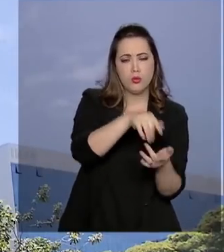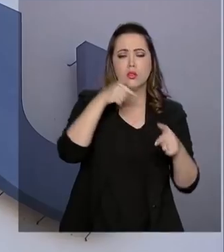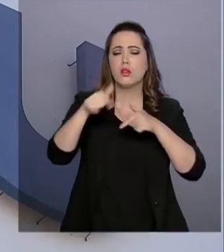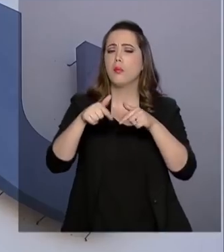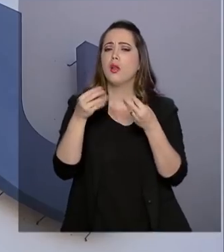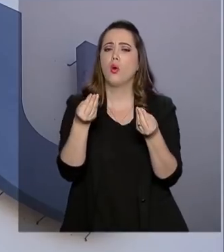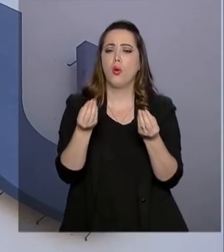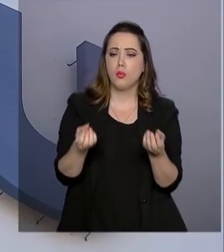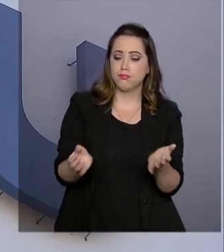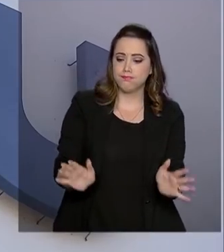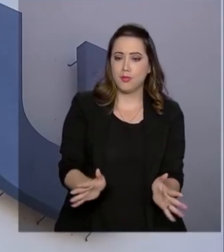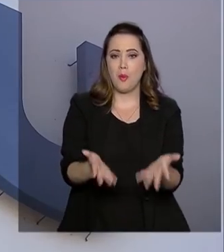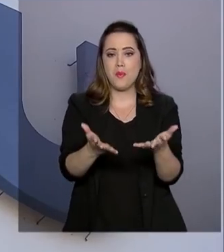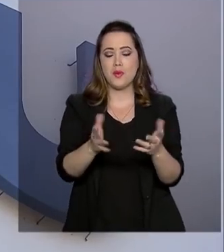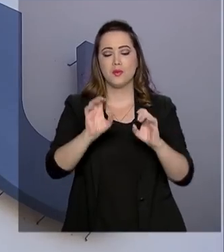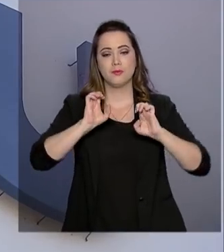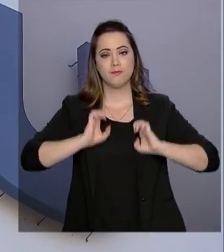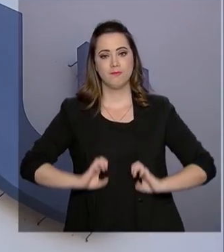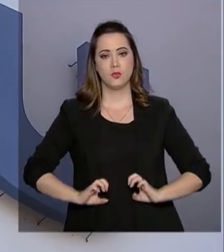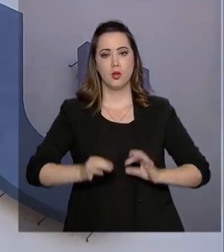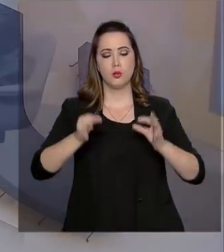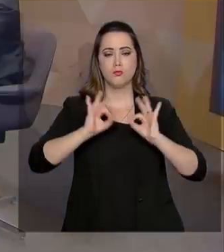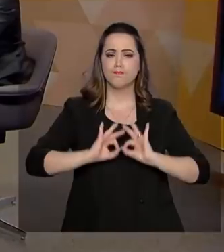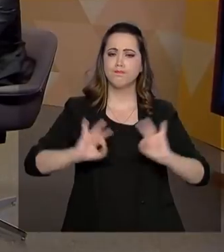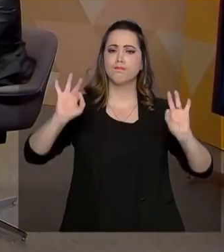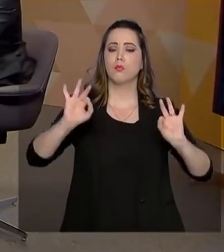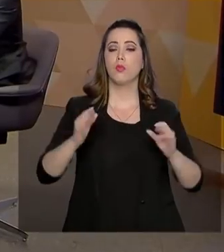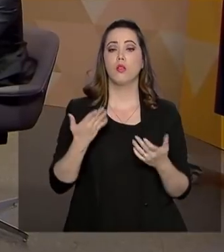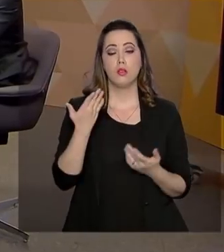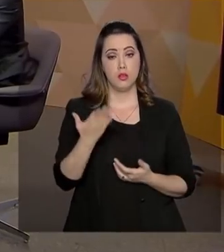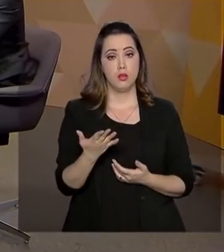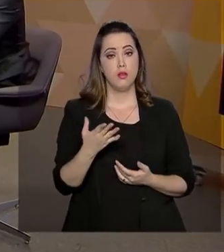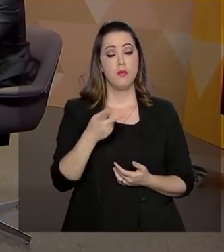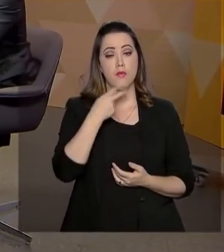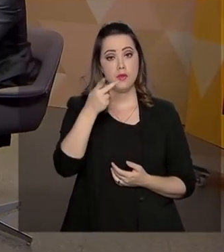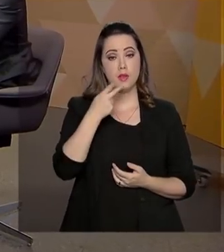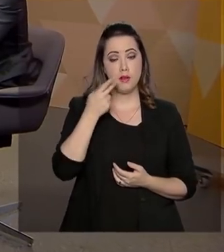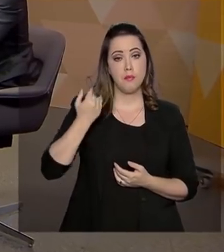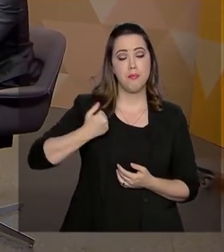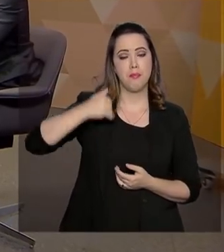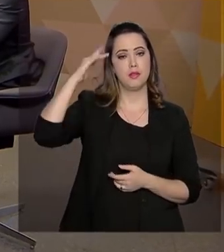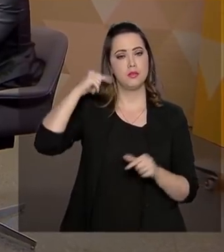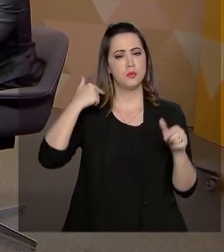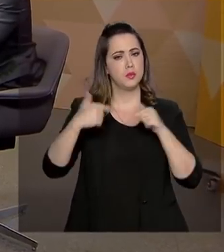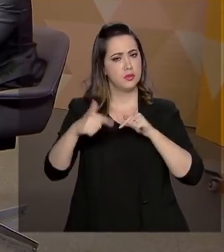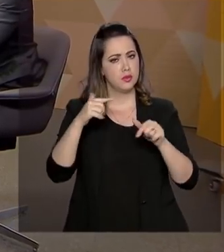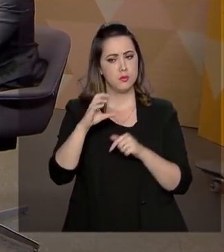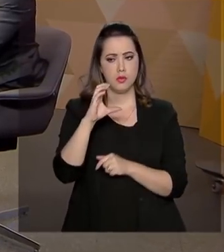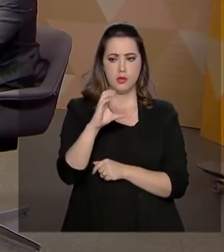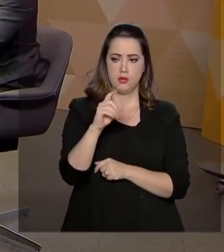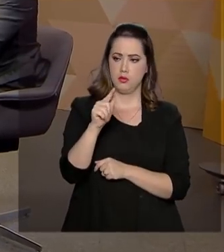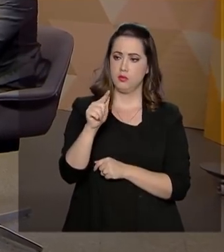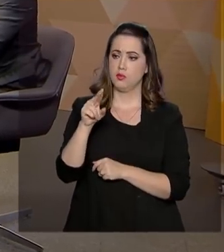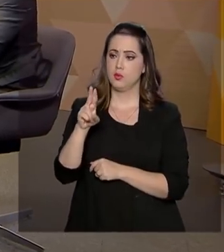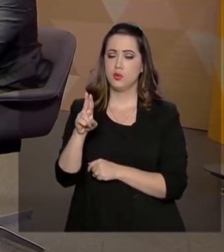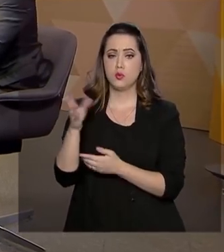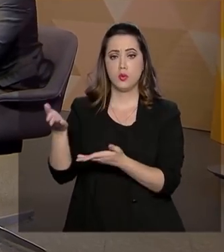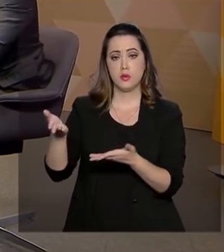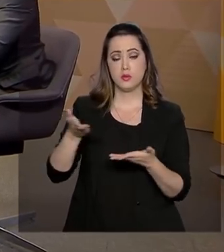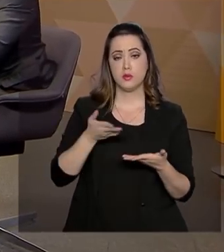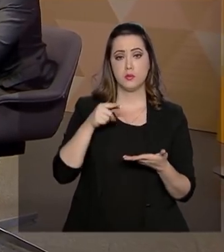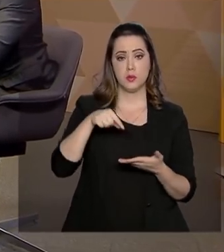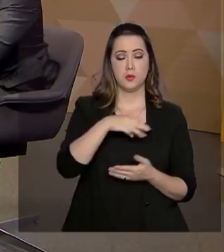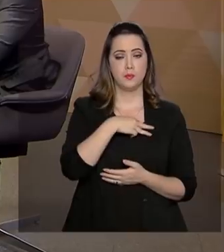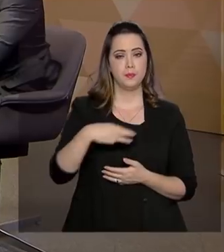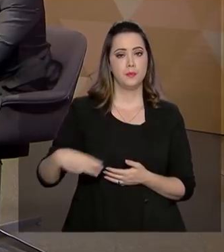na promoção da ética e da integridade. Para falar um pouco mais sobre essa atuação da CGU, eu recebo aqui hoje o